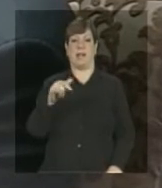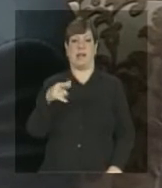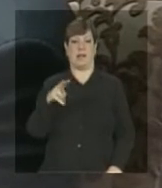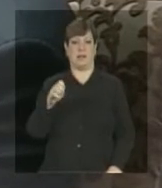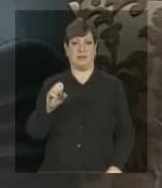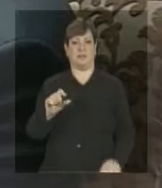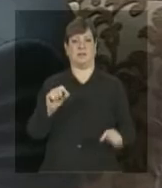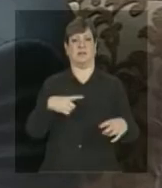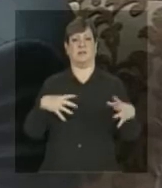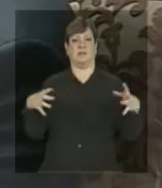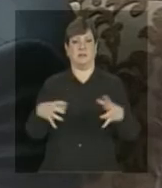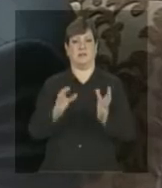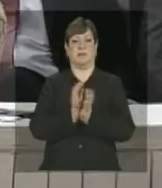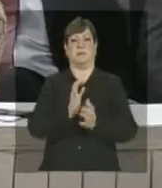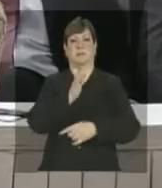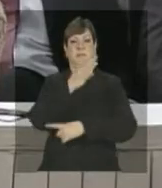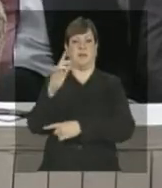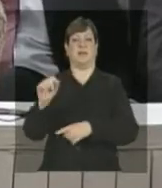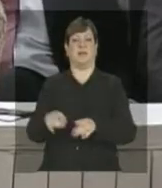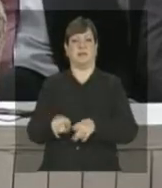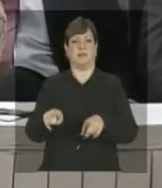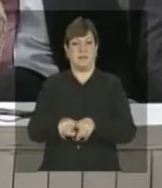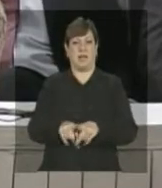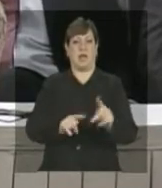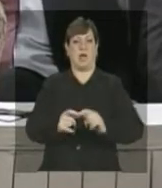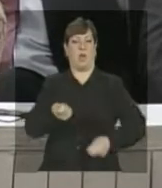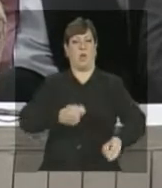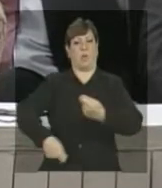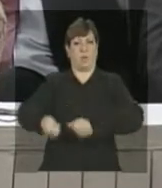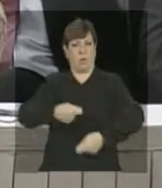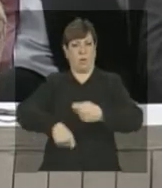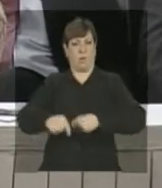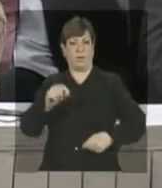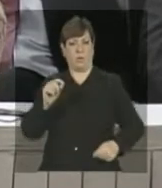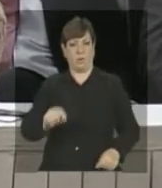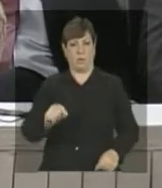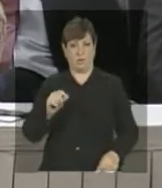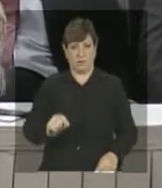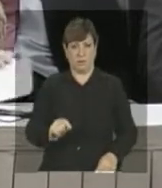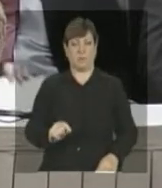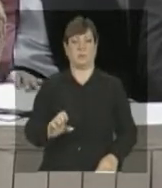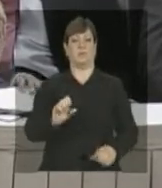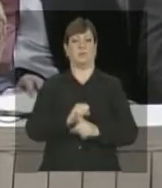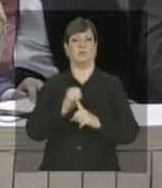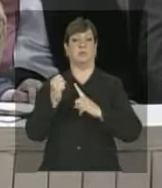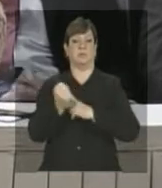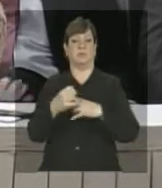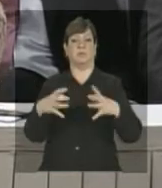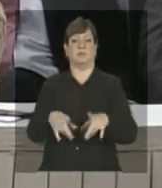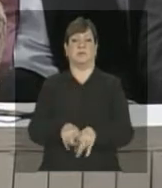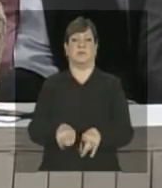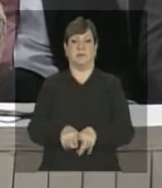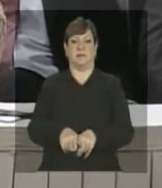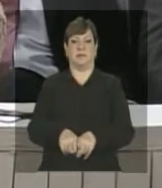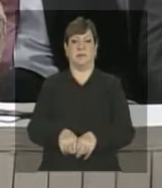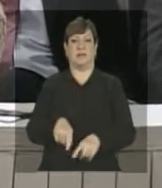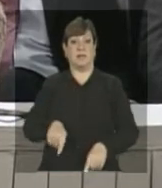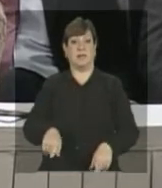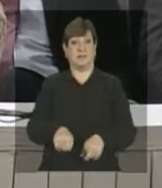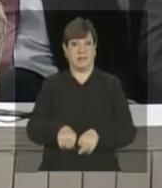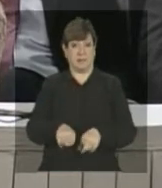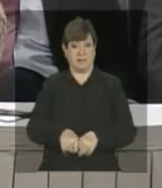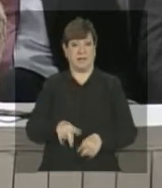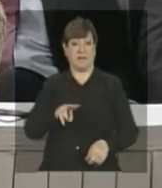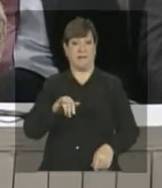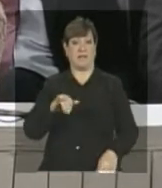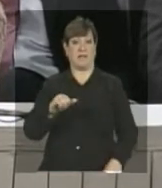no pilar ambiental, no pilar econômico e no pilar social. Trata-se, portanto, de uma